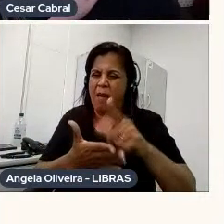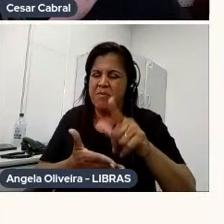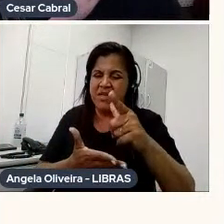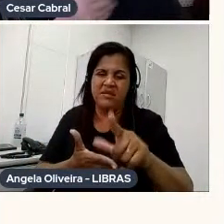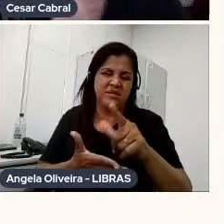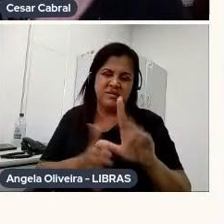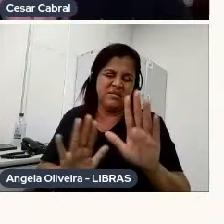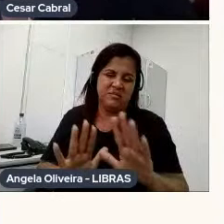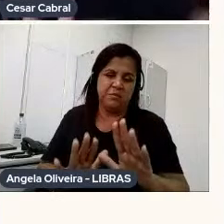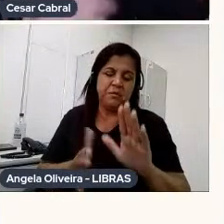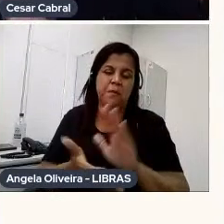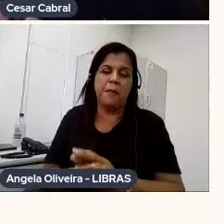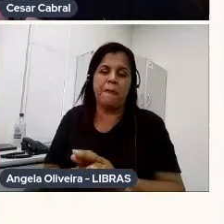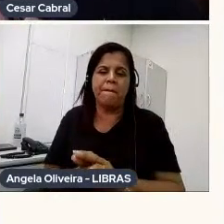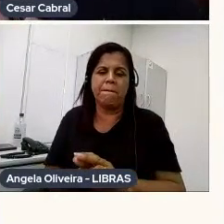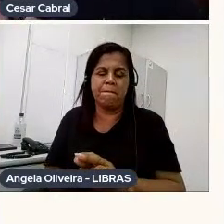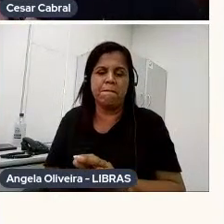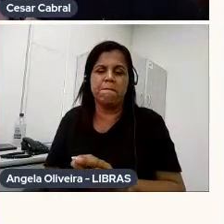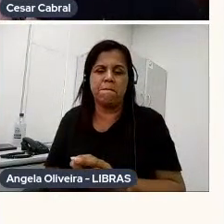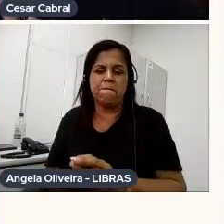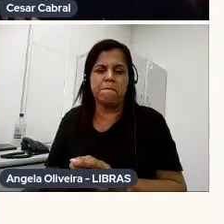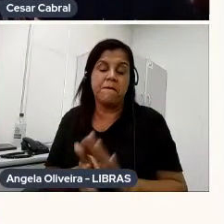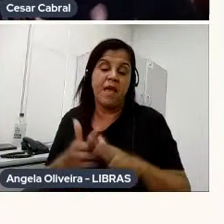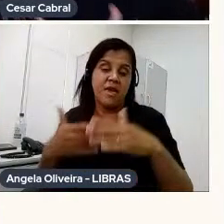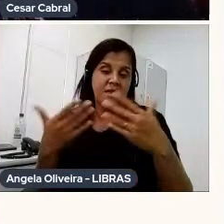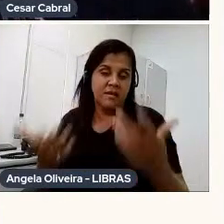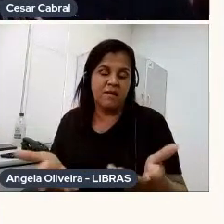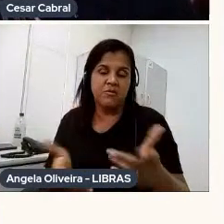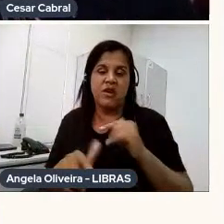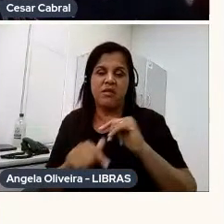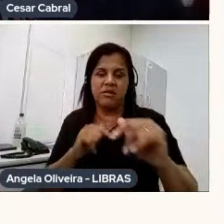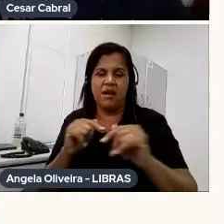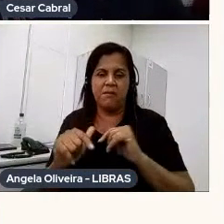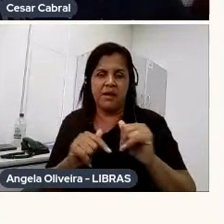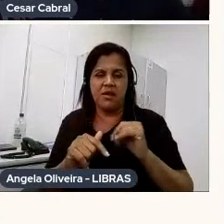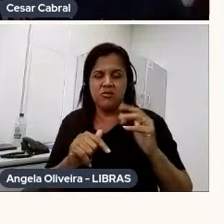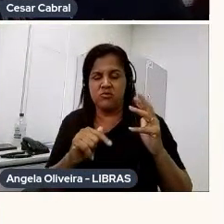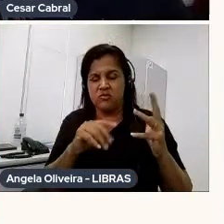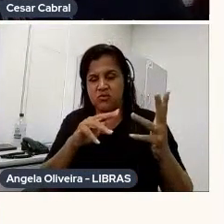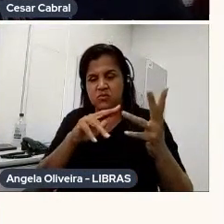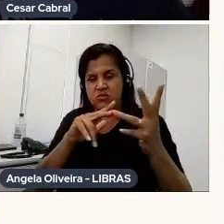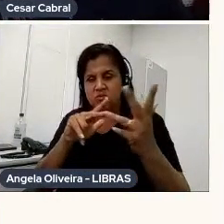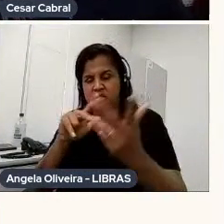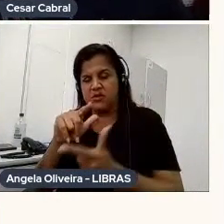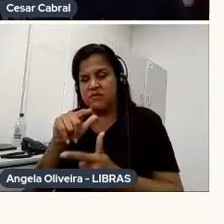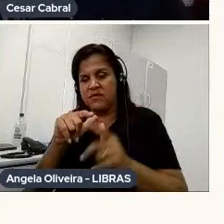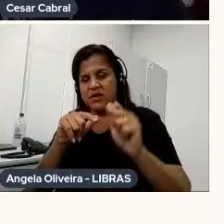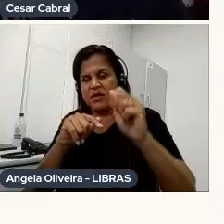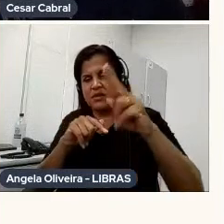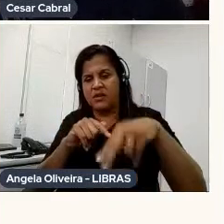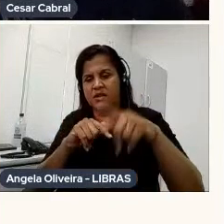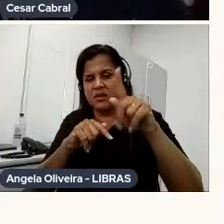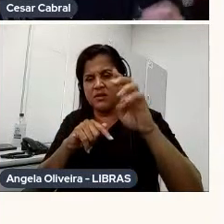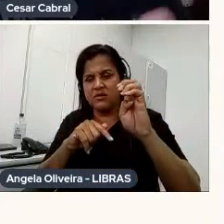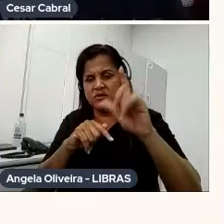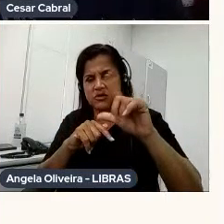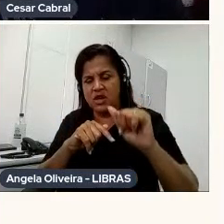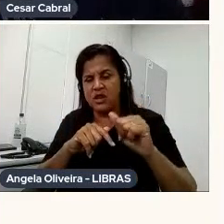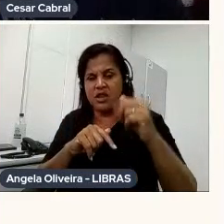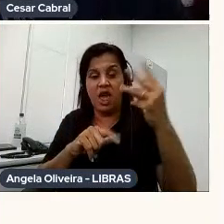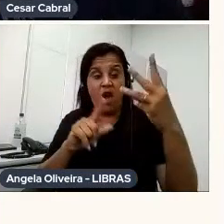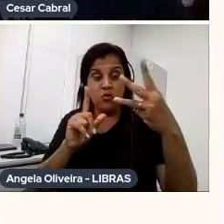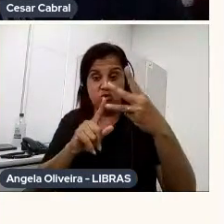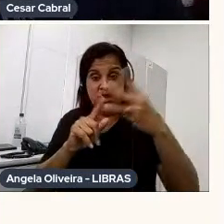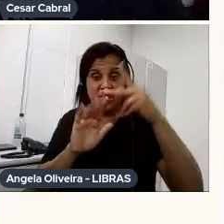e... e até porque eu estou trabalhando com o universo do Angeli, né, o Angeli, esse é o terceiro projeto que eu faço com ele, né, eu fiz o dossiê, depois